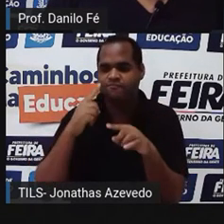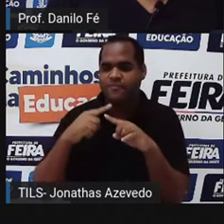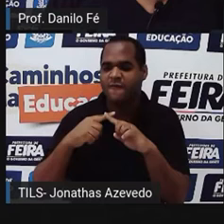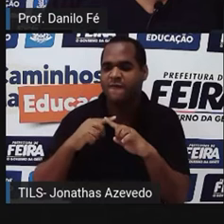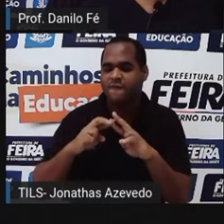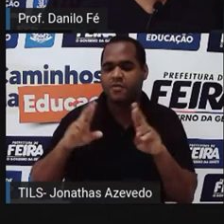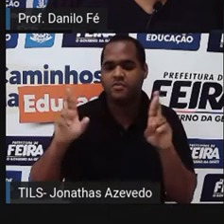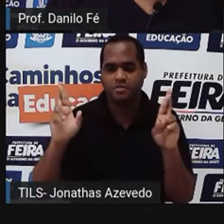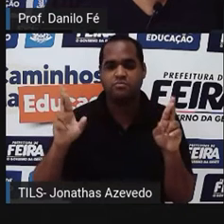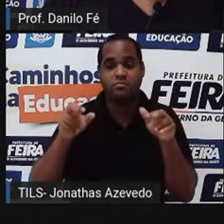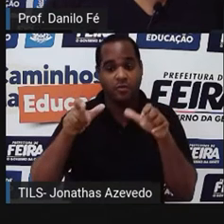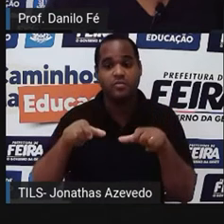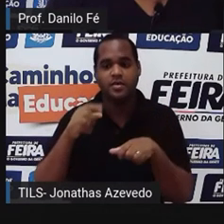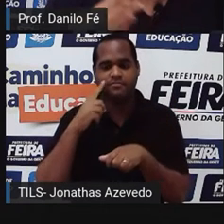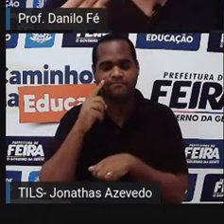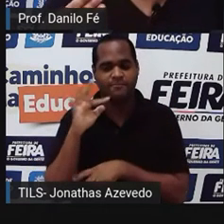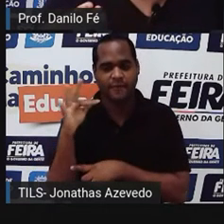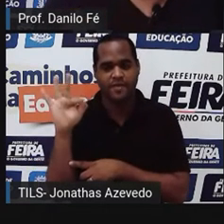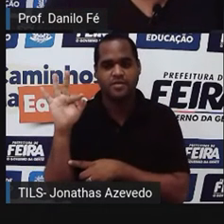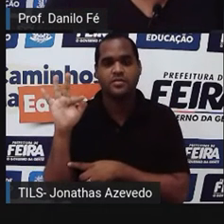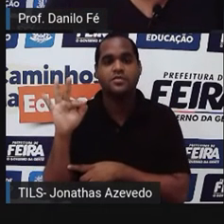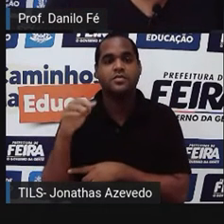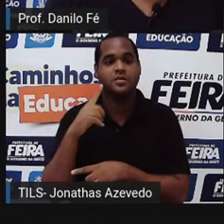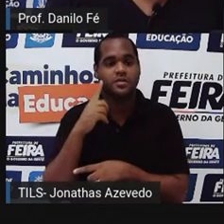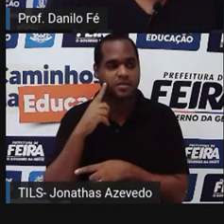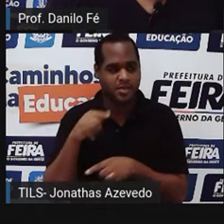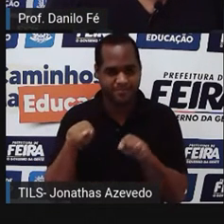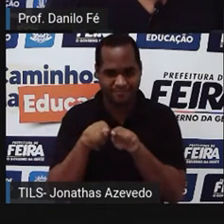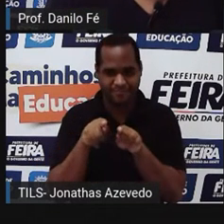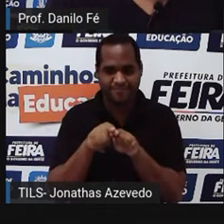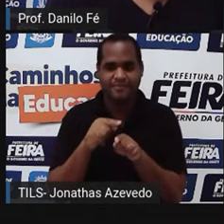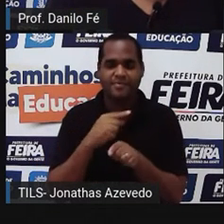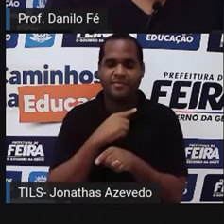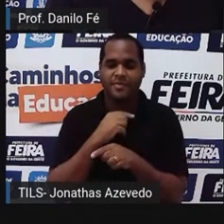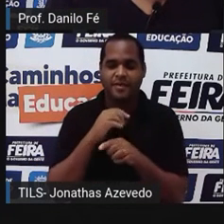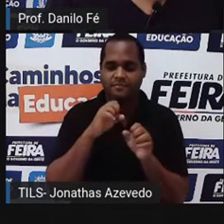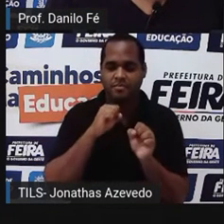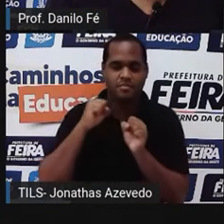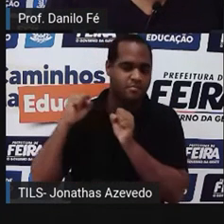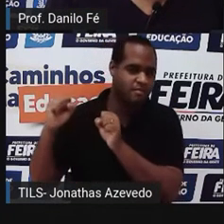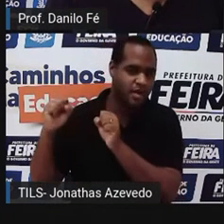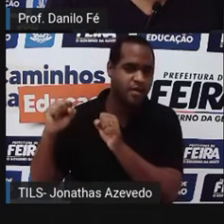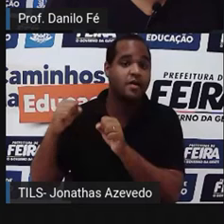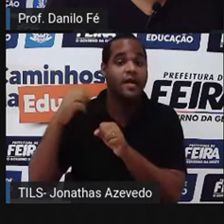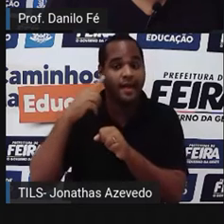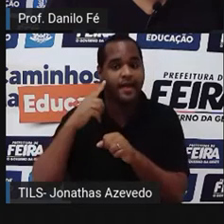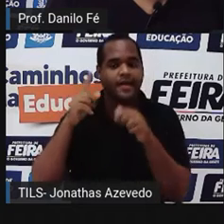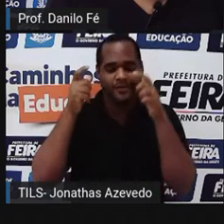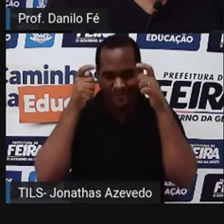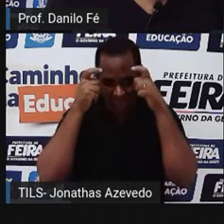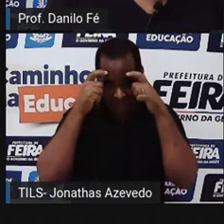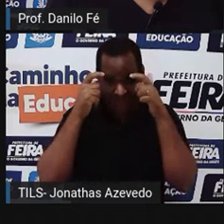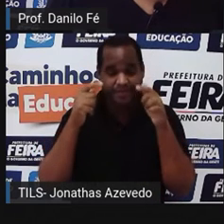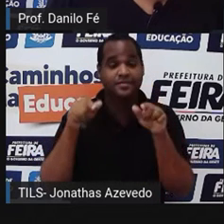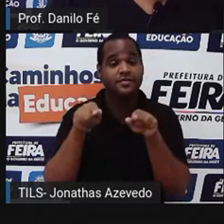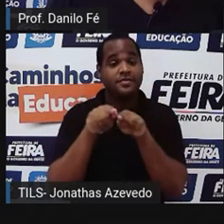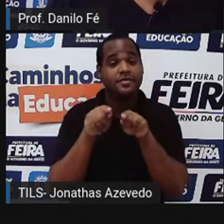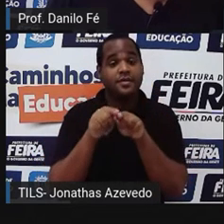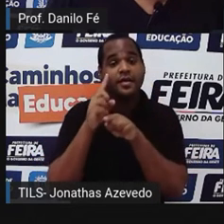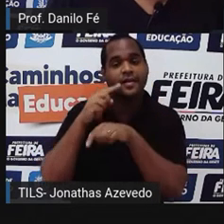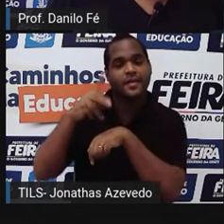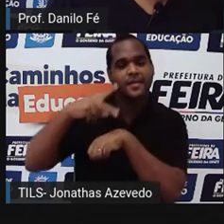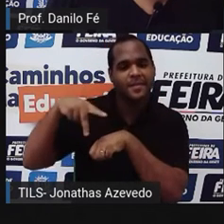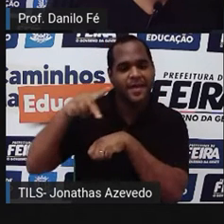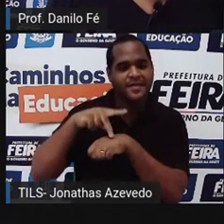que também corta a cabeça de um rei e estabelece que naquele país país, as pessoas eram